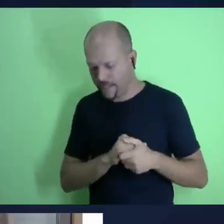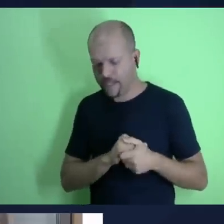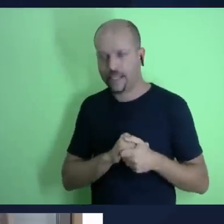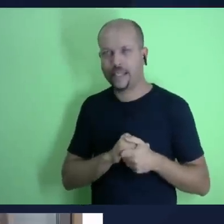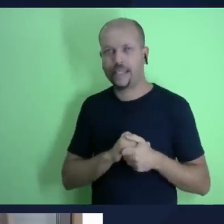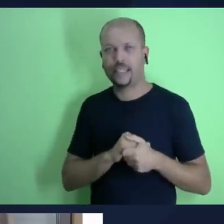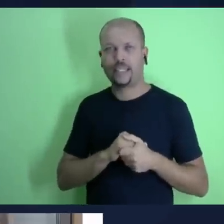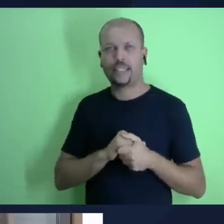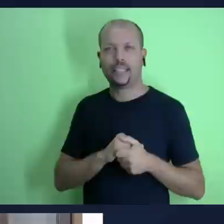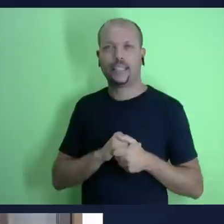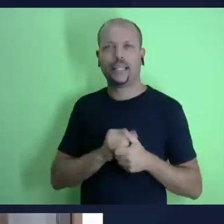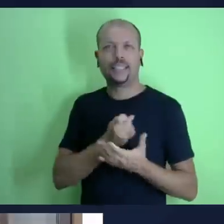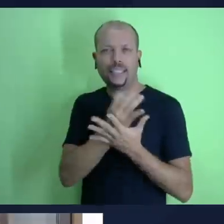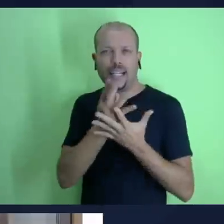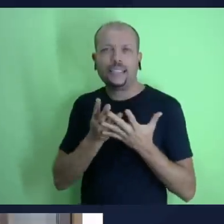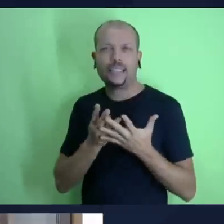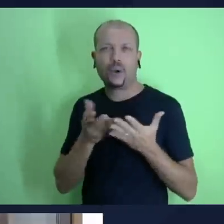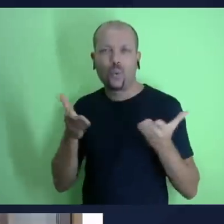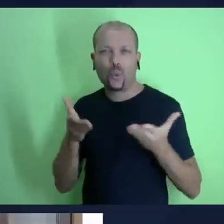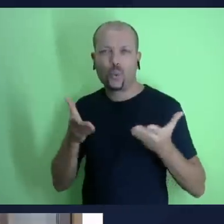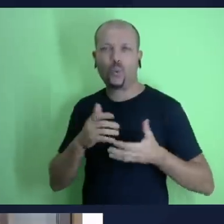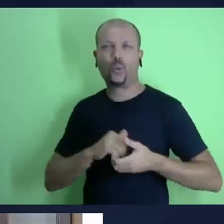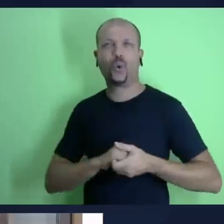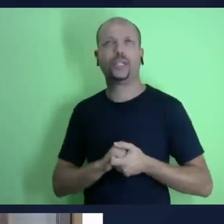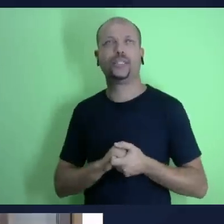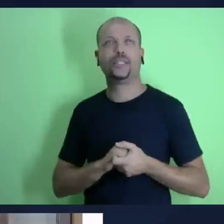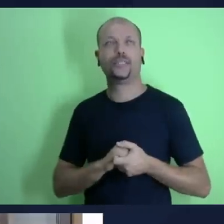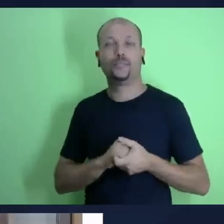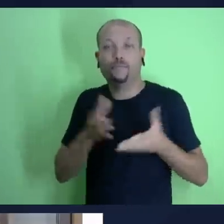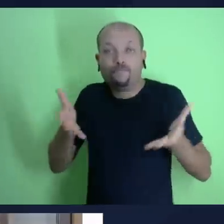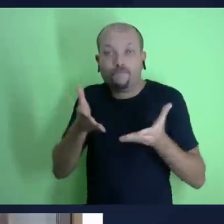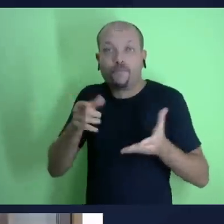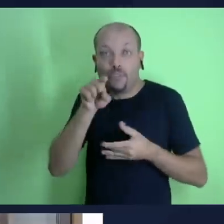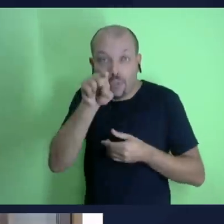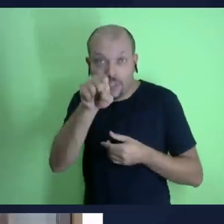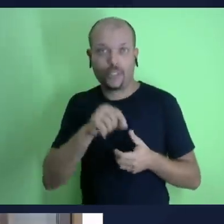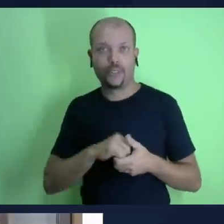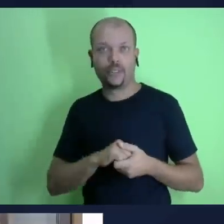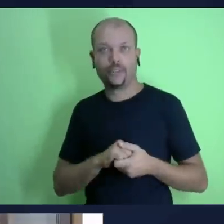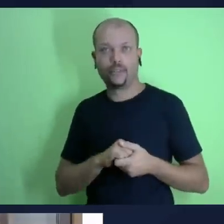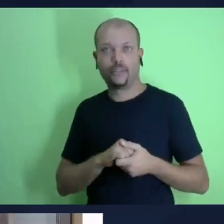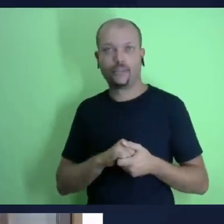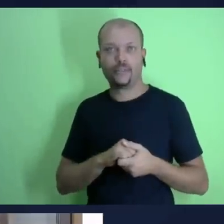você buscar mais intensamente mais profundamente a Deus